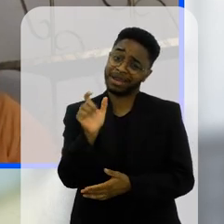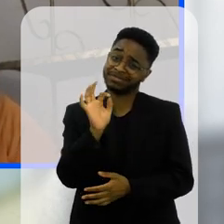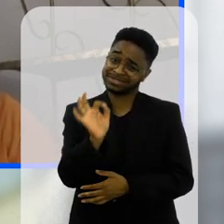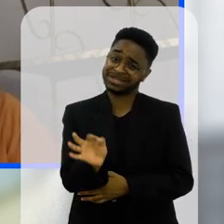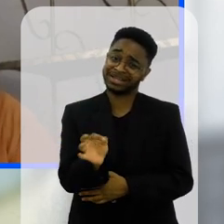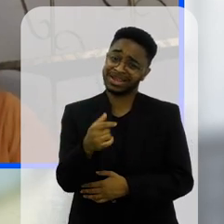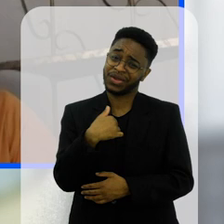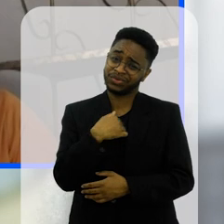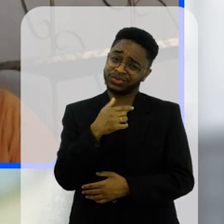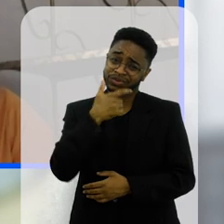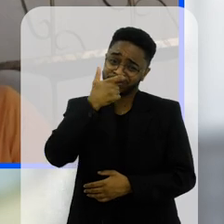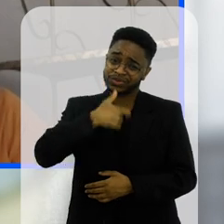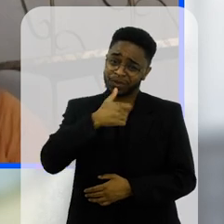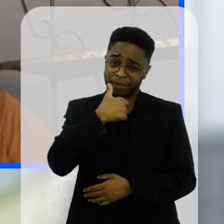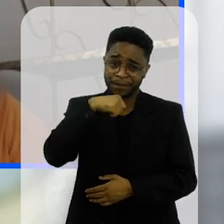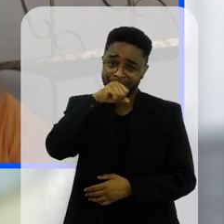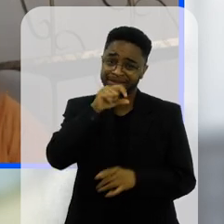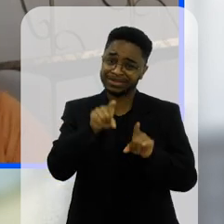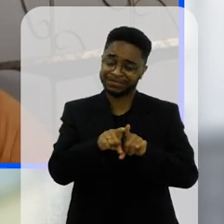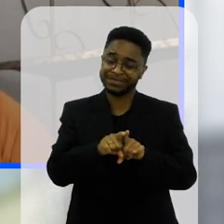acredito Roberta que eu sou mãe